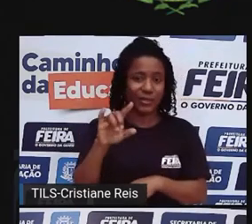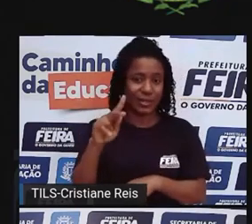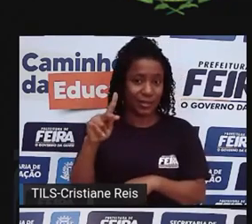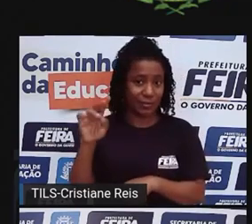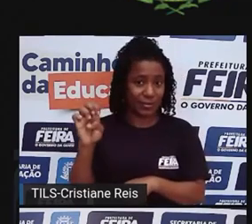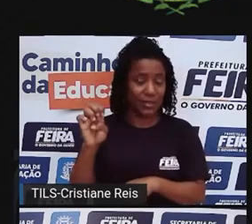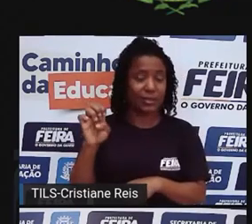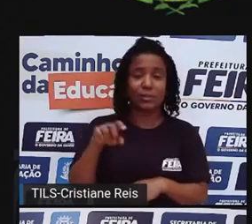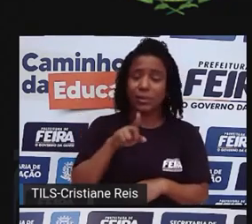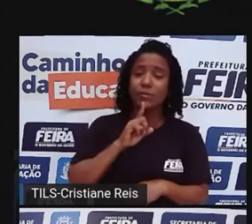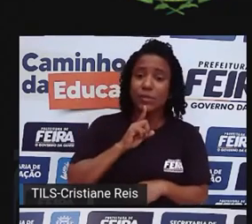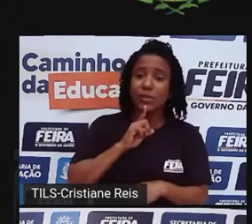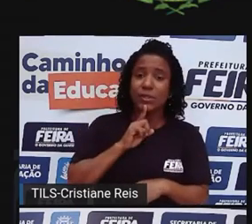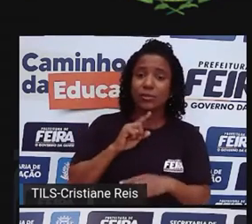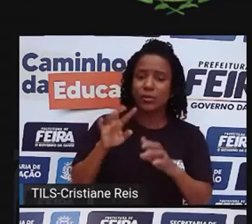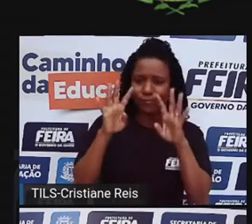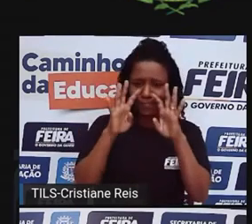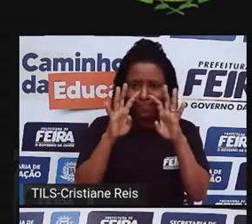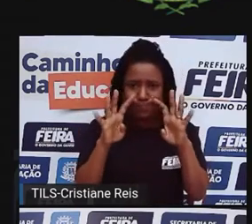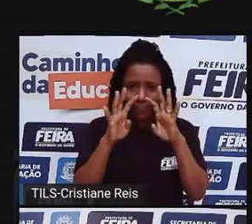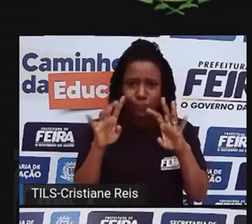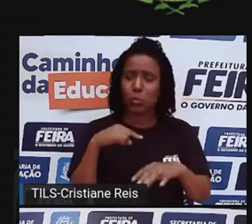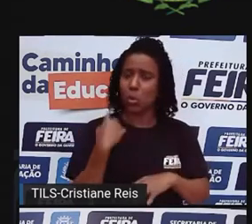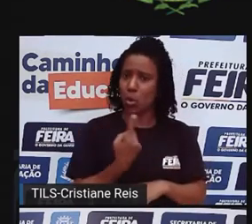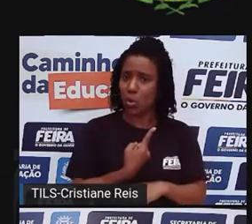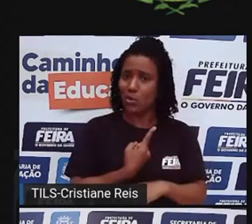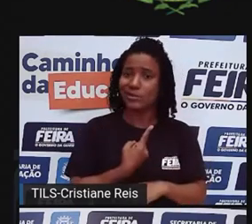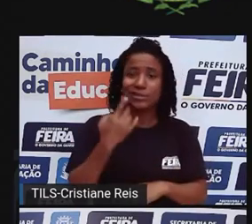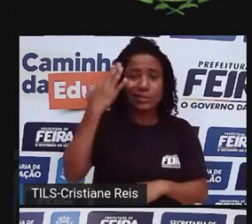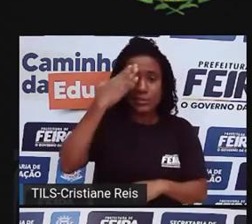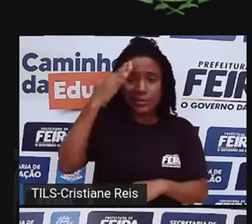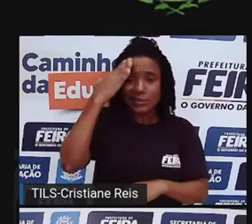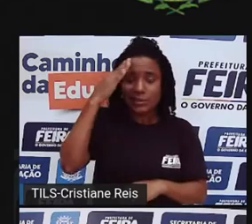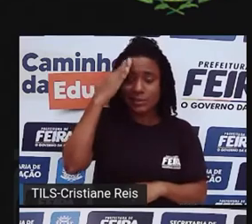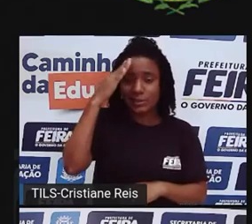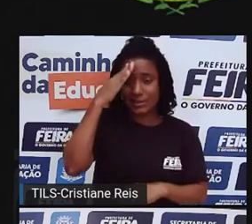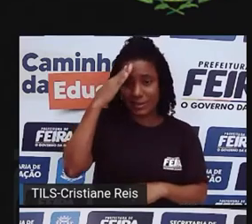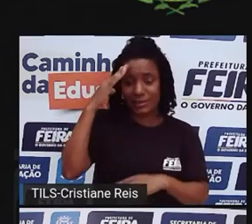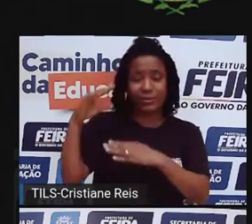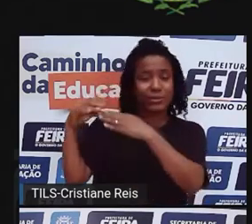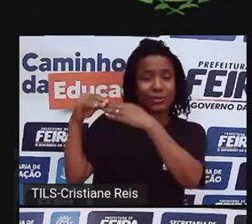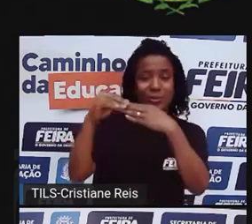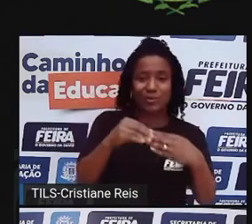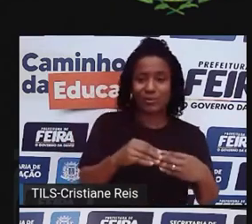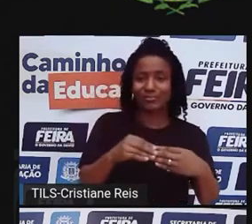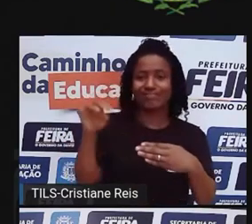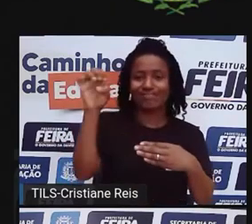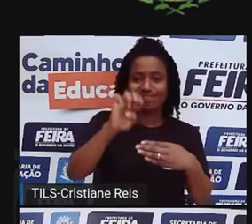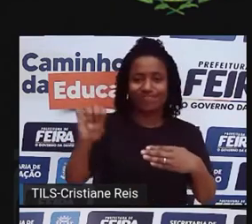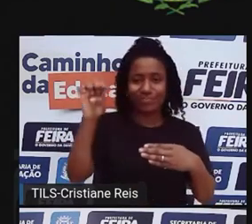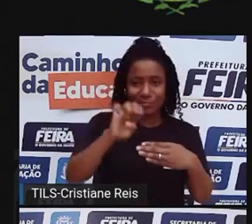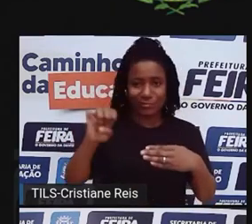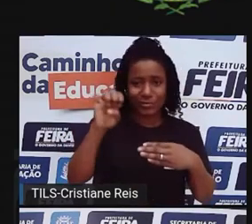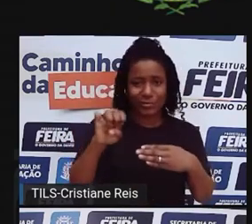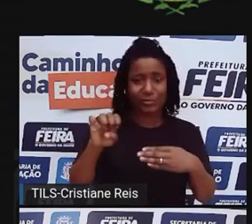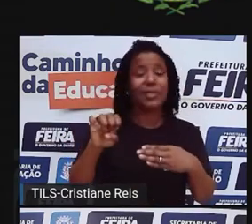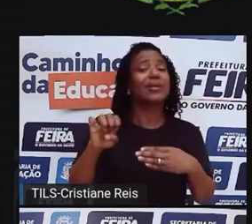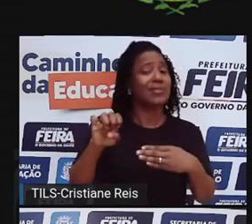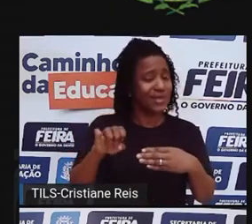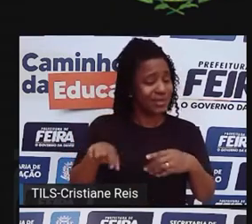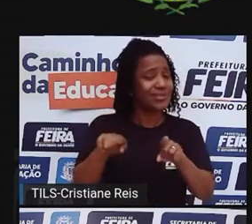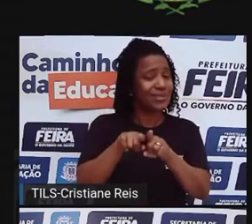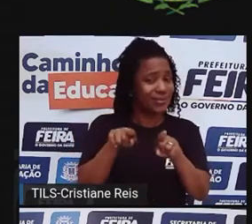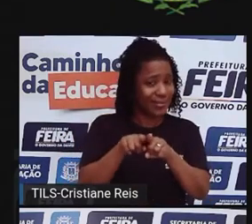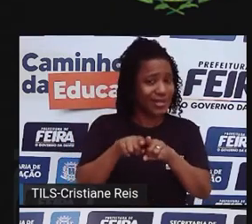exato momento, a gente precisa entender que muito do que não nos contam também foi escrito por